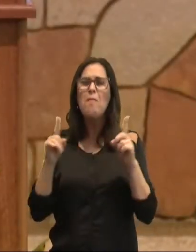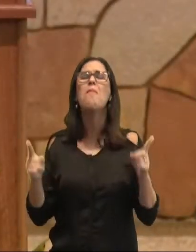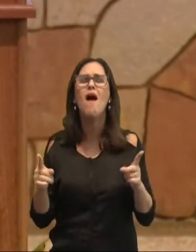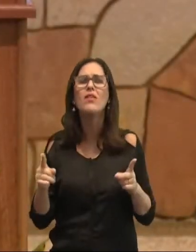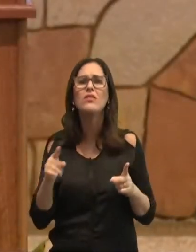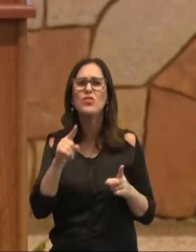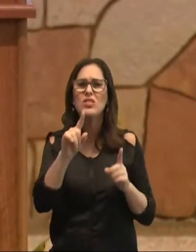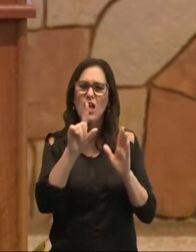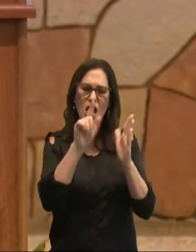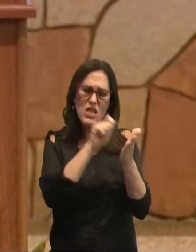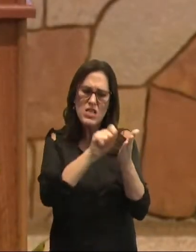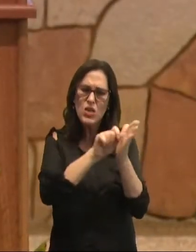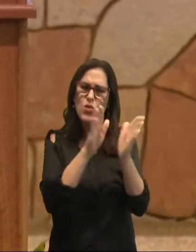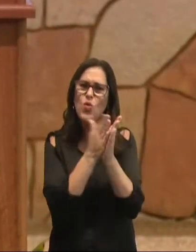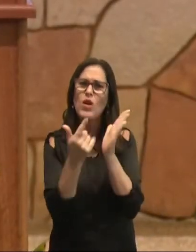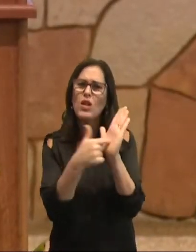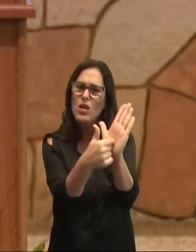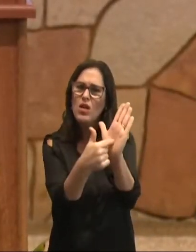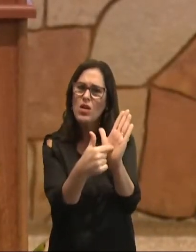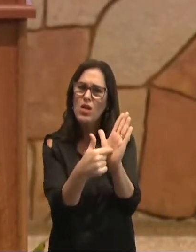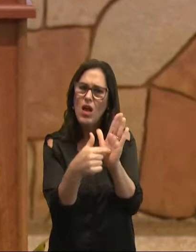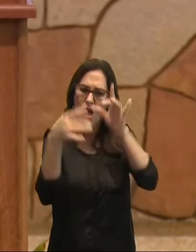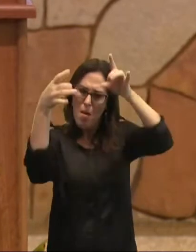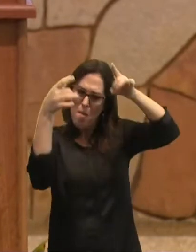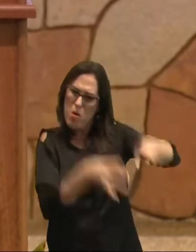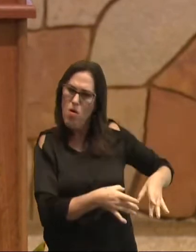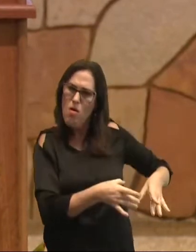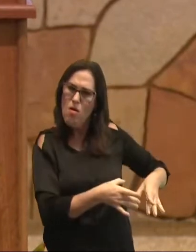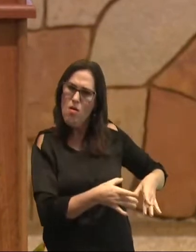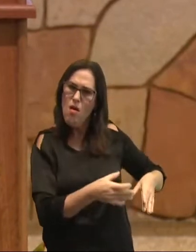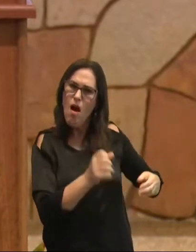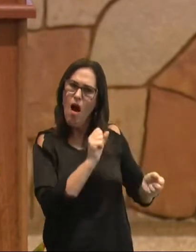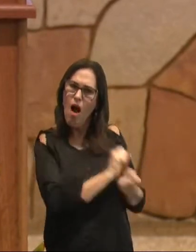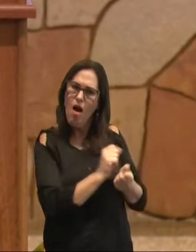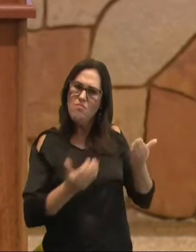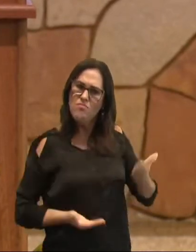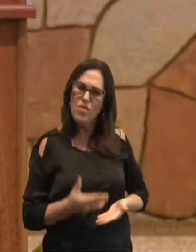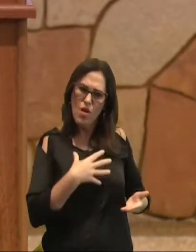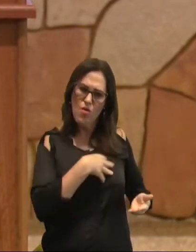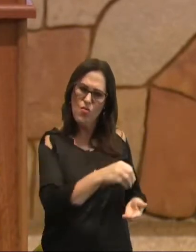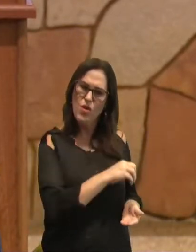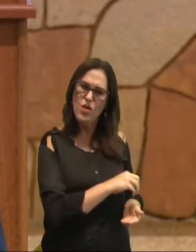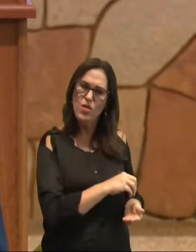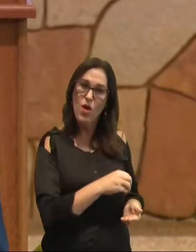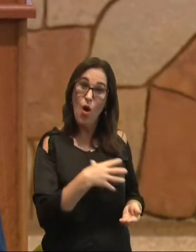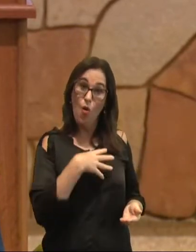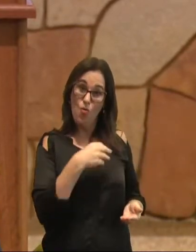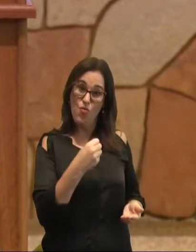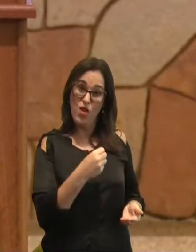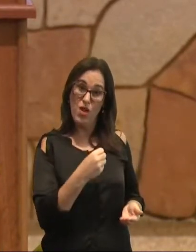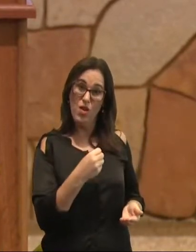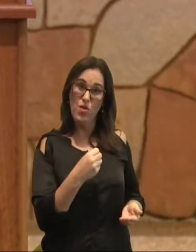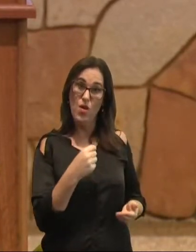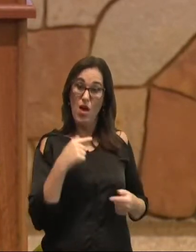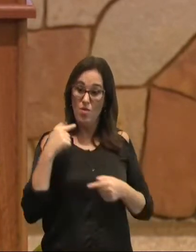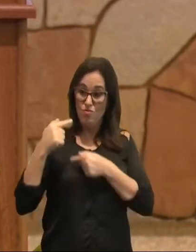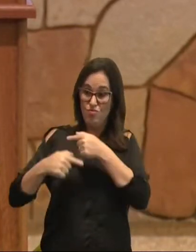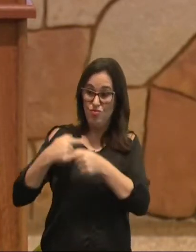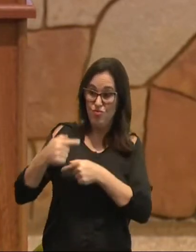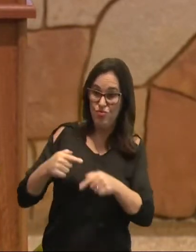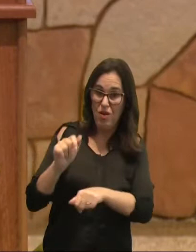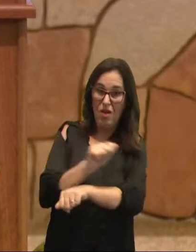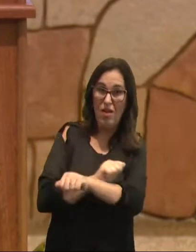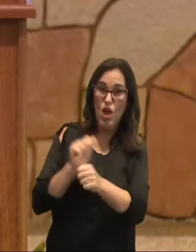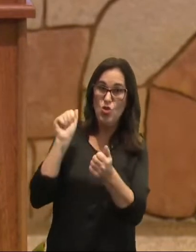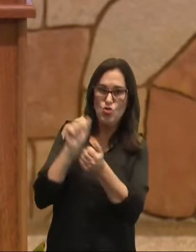diz a Escritura, lança fora a escrava, e seu filho, porque de modo algum, filho da escrava, será herdeiro, com o